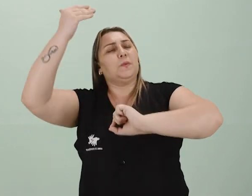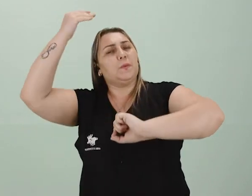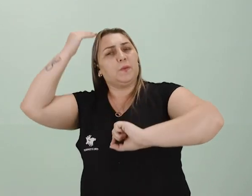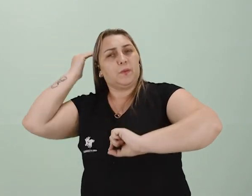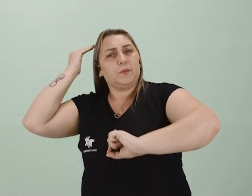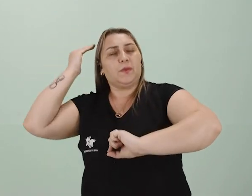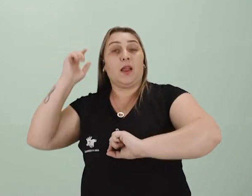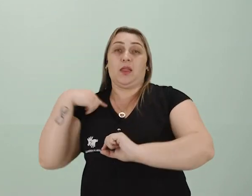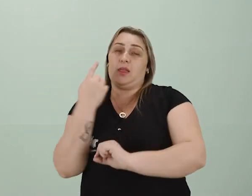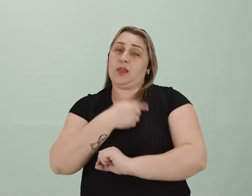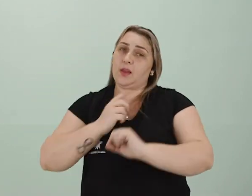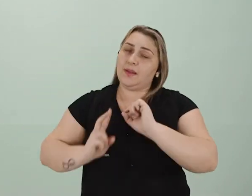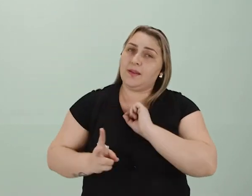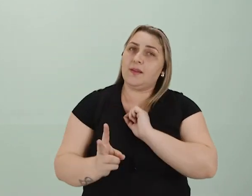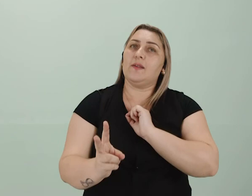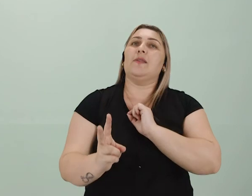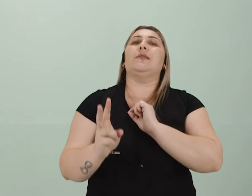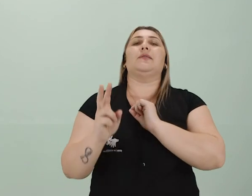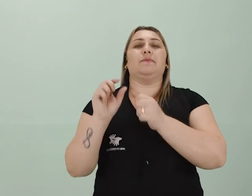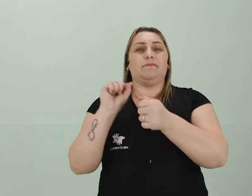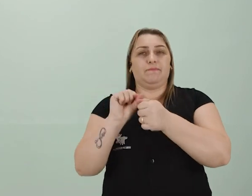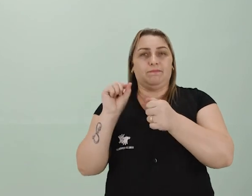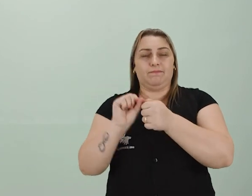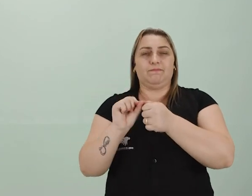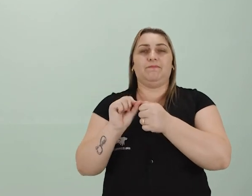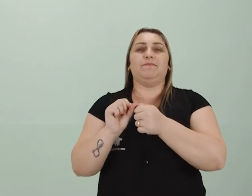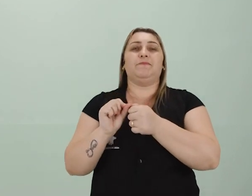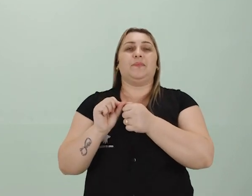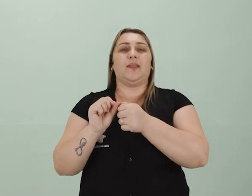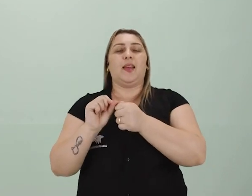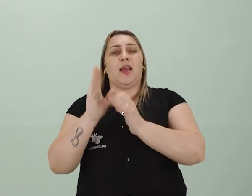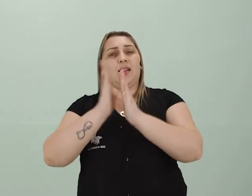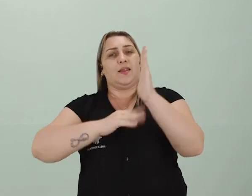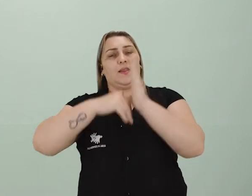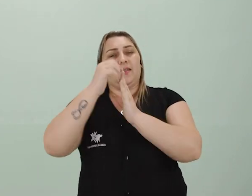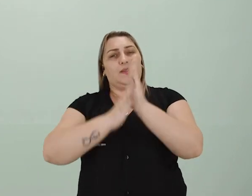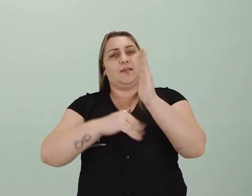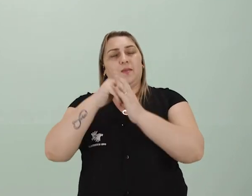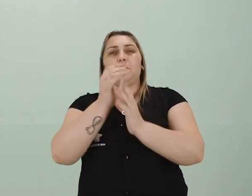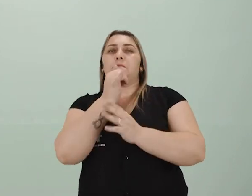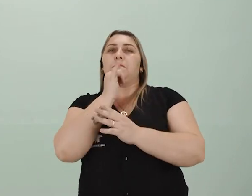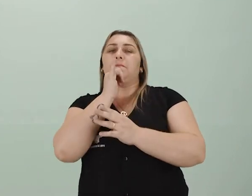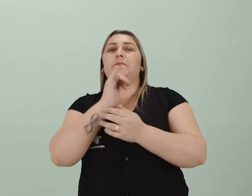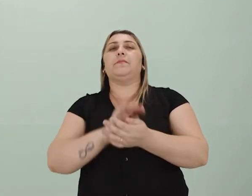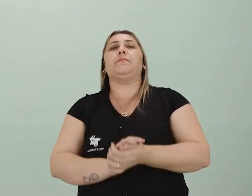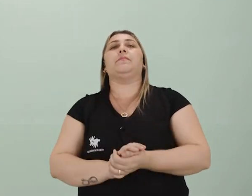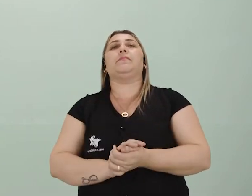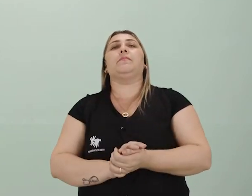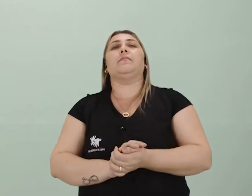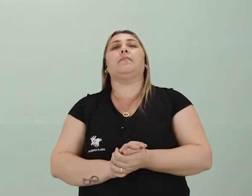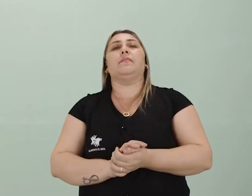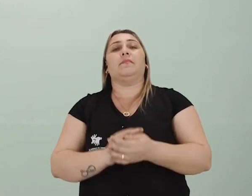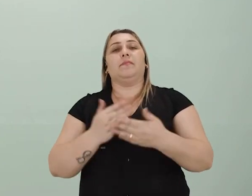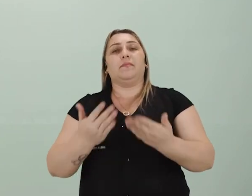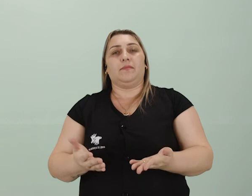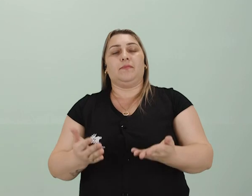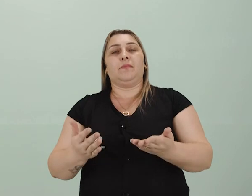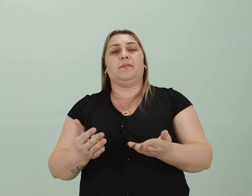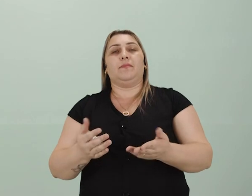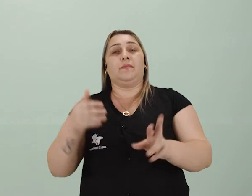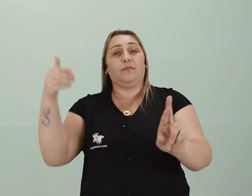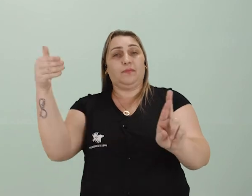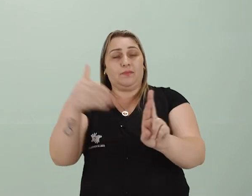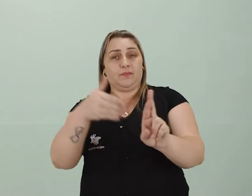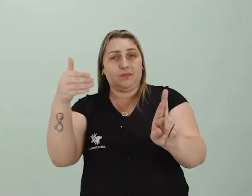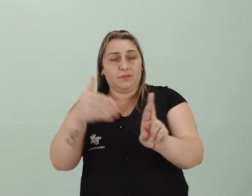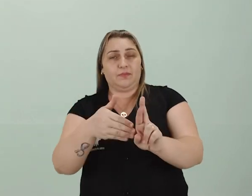atrás. E nós continuamos reproduzindo, de alguma forma, as pinturas na parede, por exemplo. Grafite poderia ser uma representação disso,